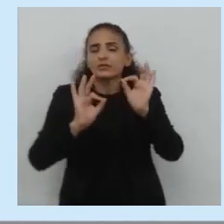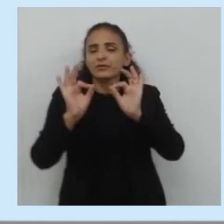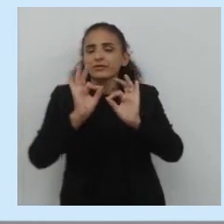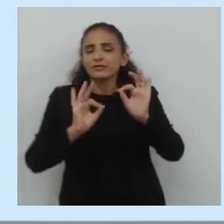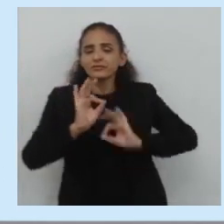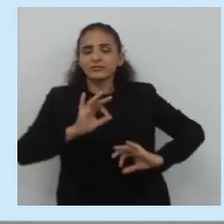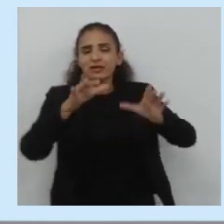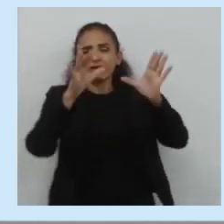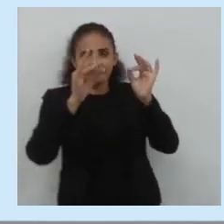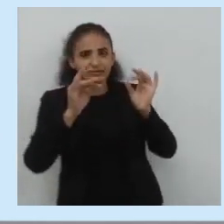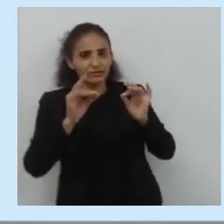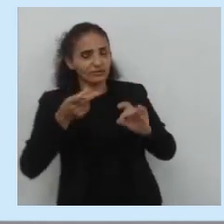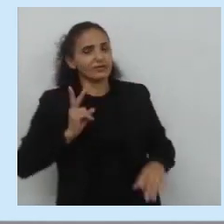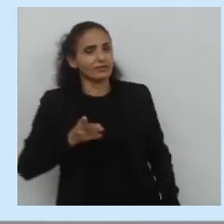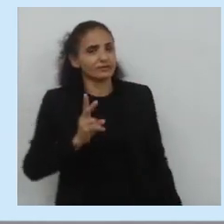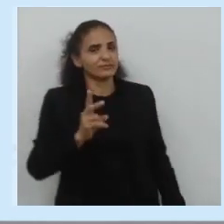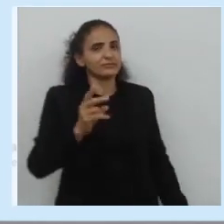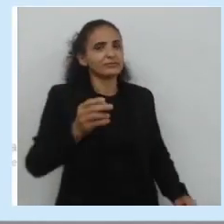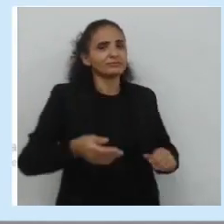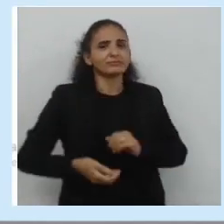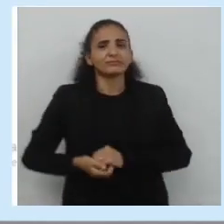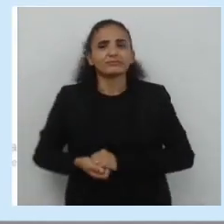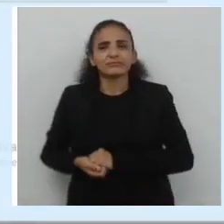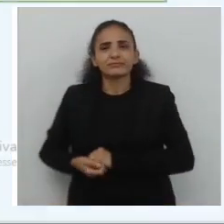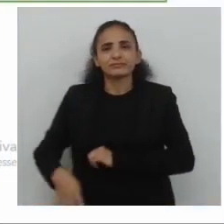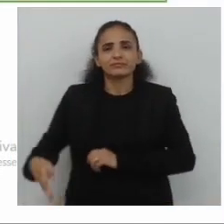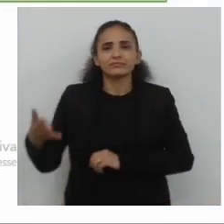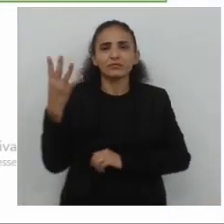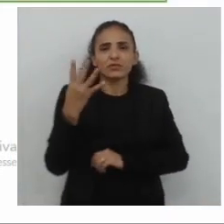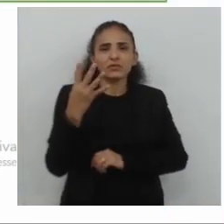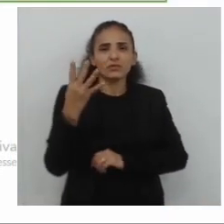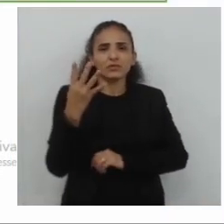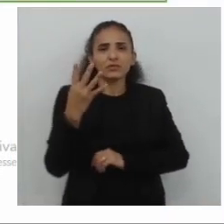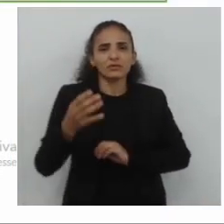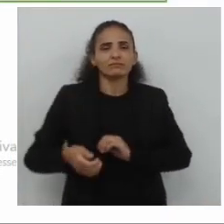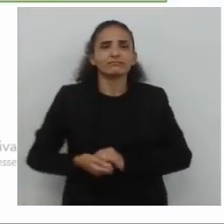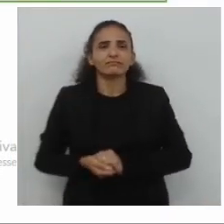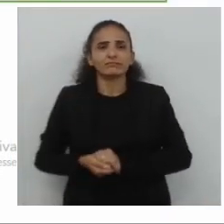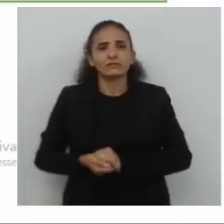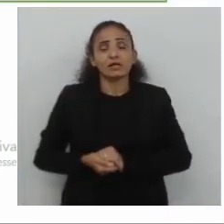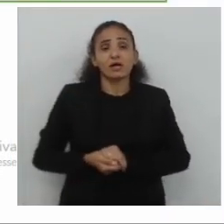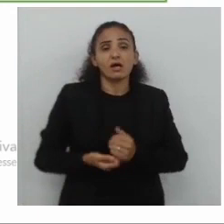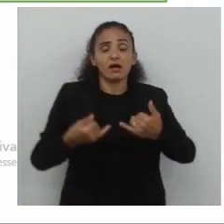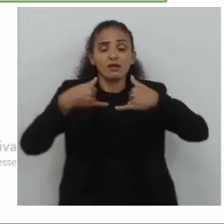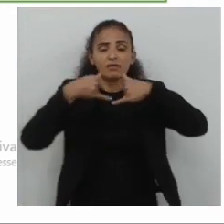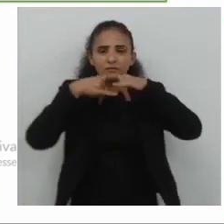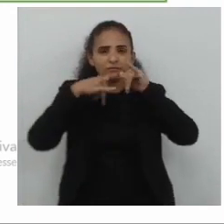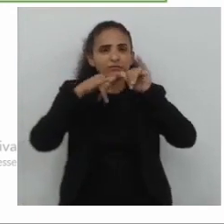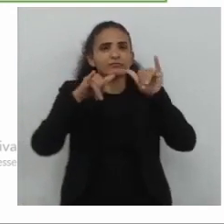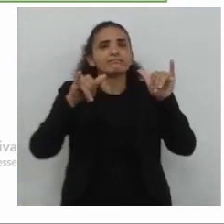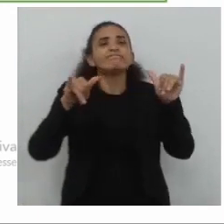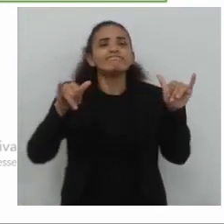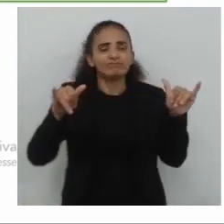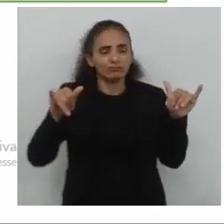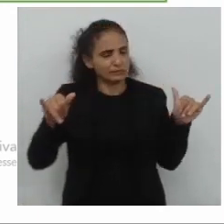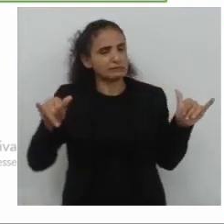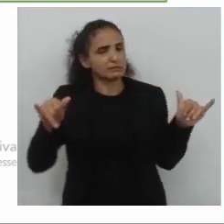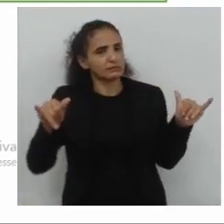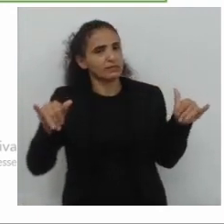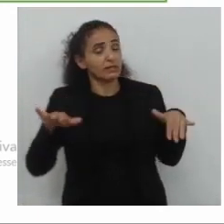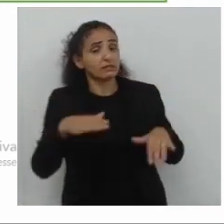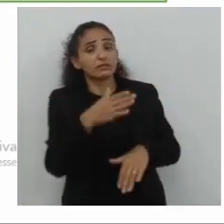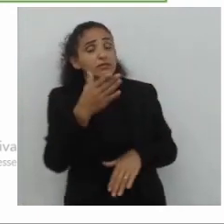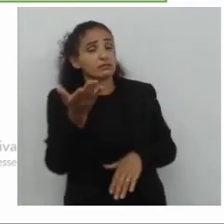situacionalidade. Vamos ver aqui, quarto passo, olhem para o texto, A informatividade é o grau de